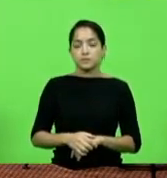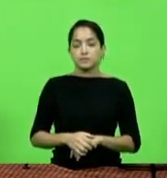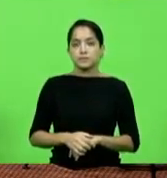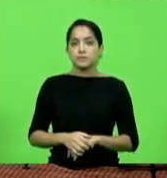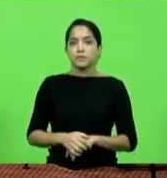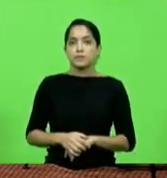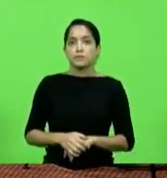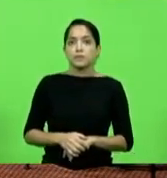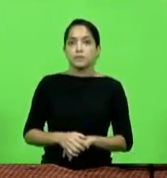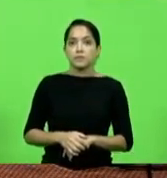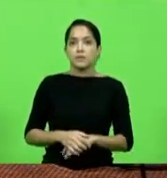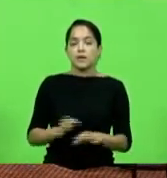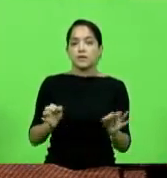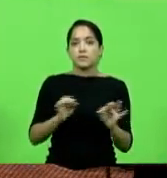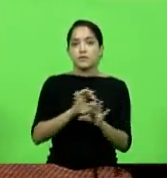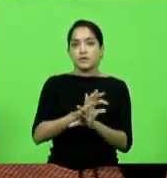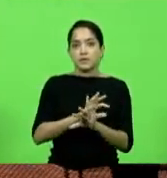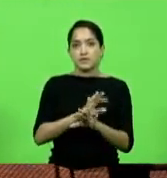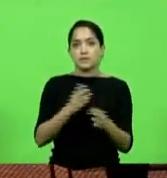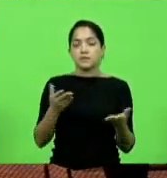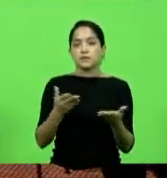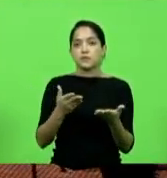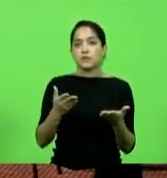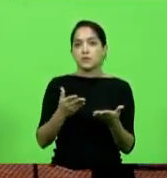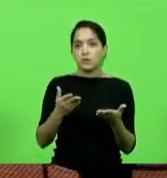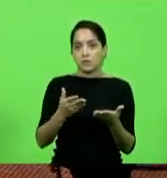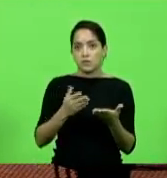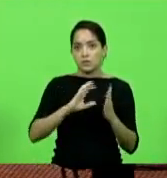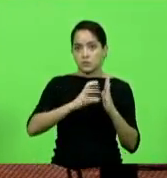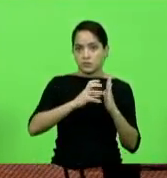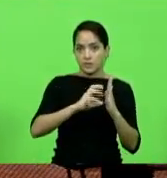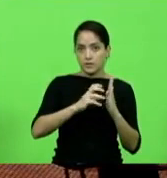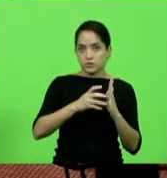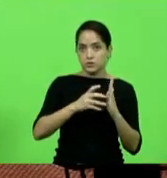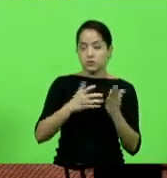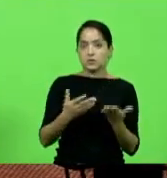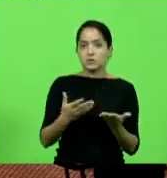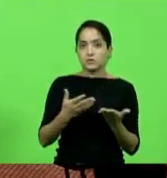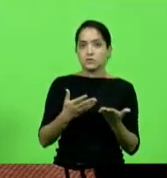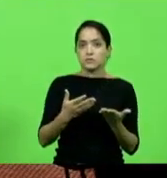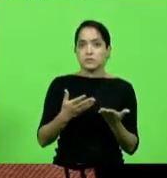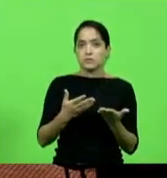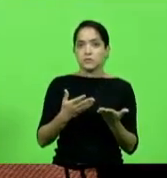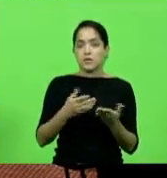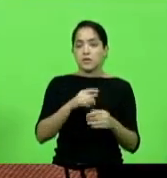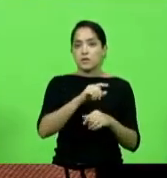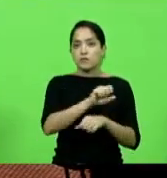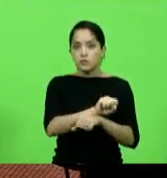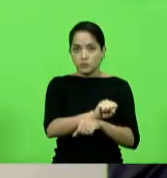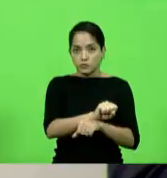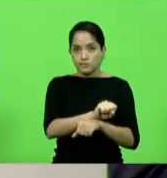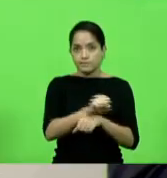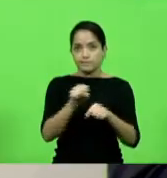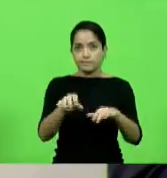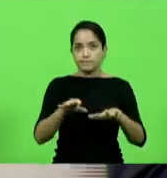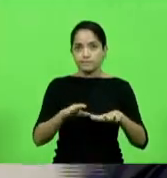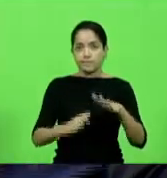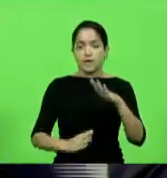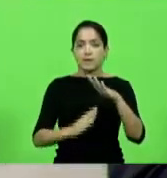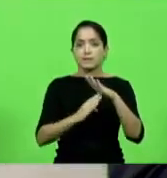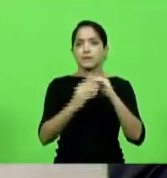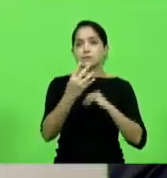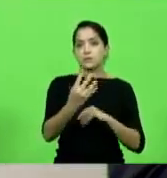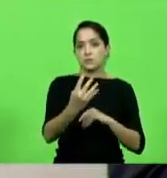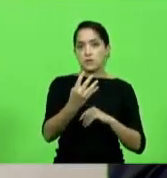bem finalizando o horário destinado aos partidos políticos então essa presidência suspende a sessão até as 16